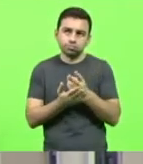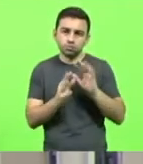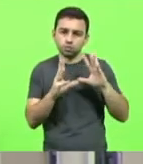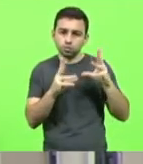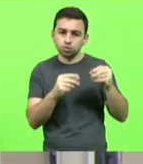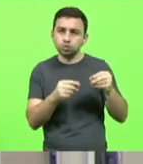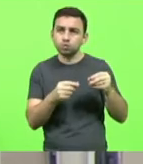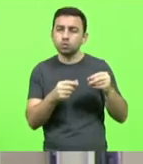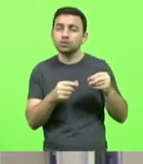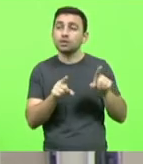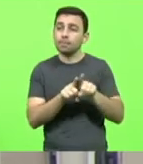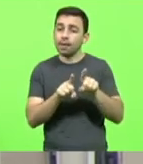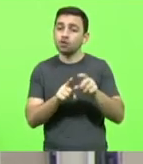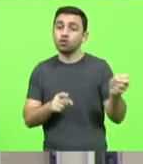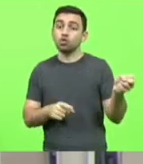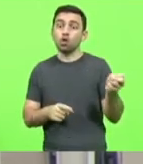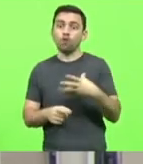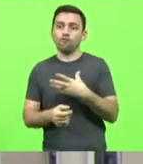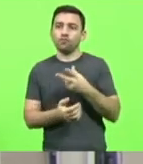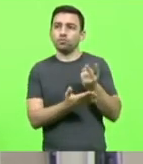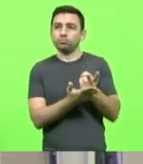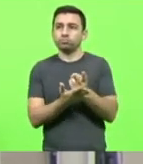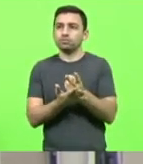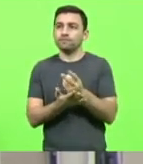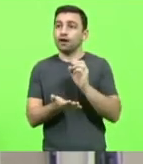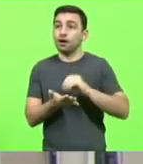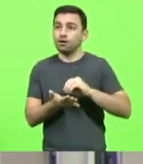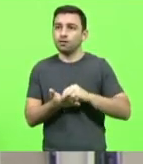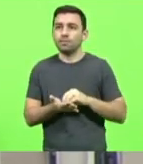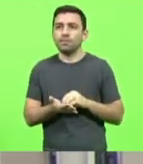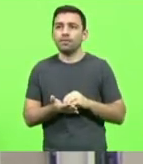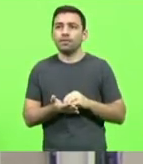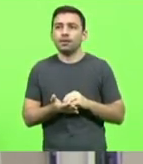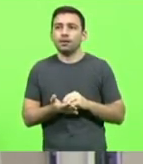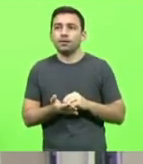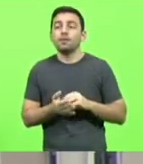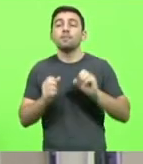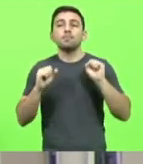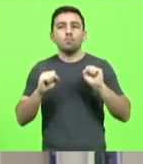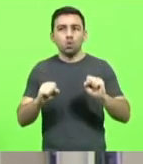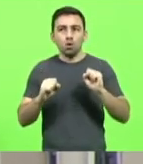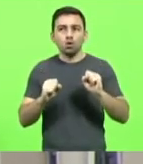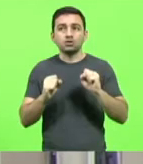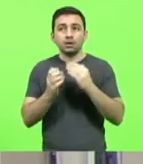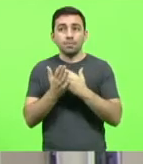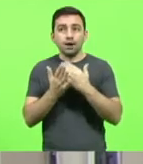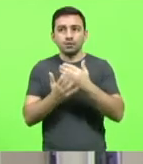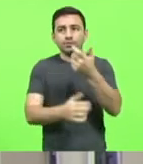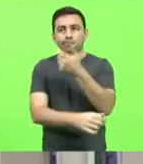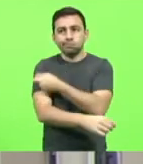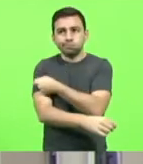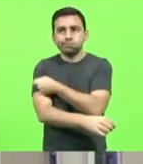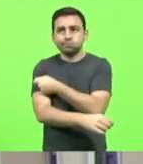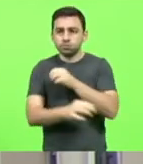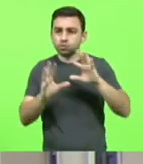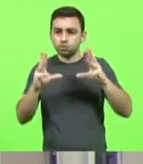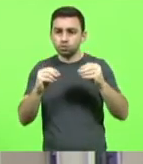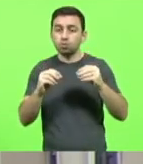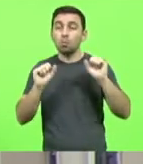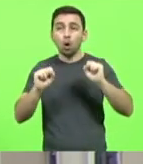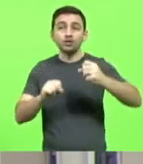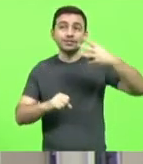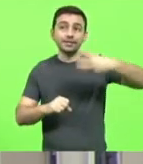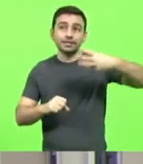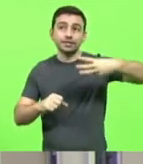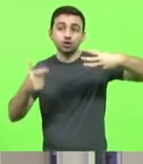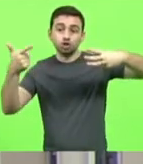novos leitos. Pensa-se que pode ainda, mesmo com a vacinação avançando, nós termos uma terceira onda em Santa